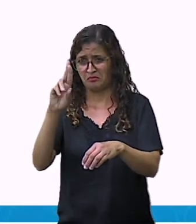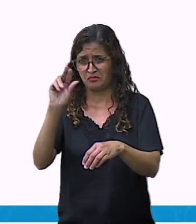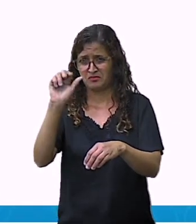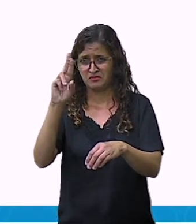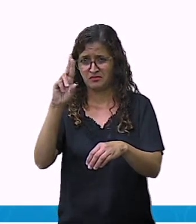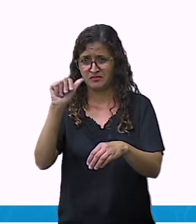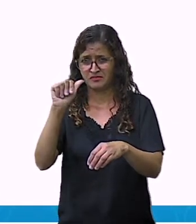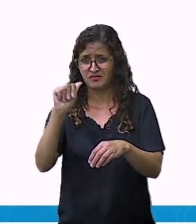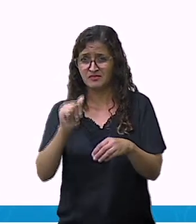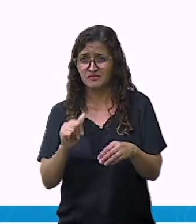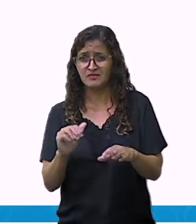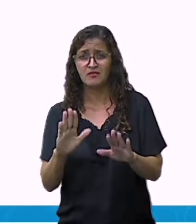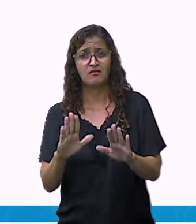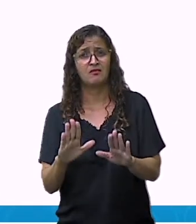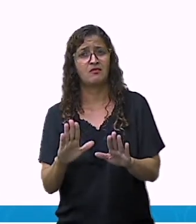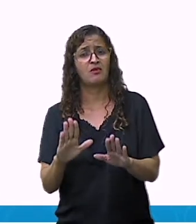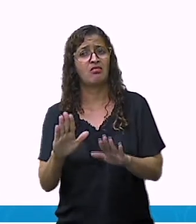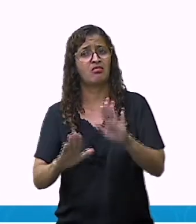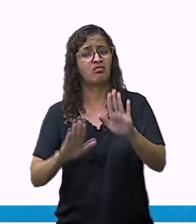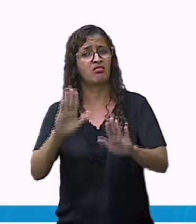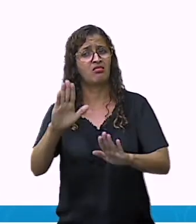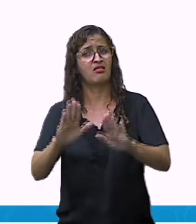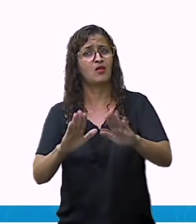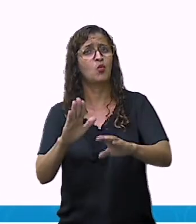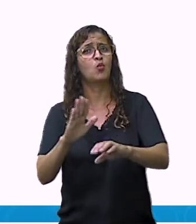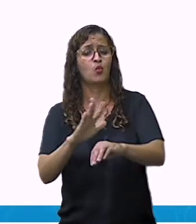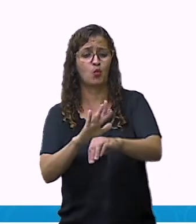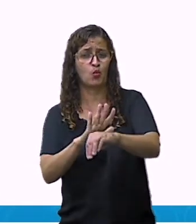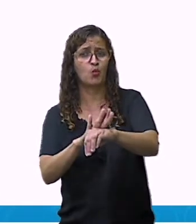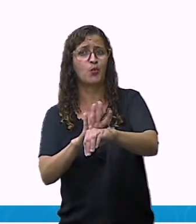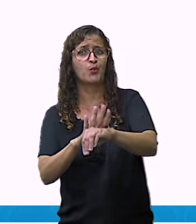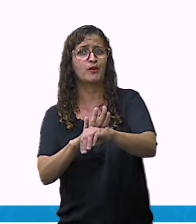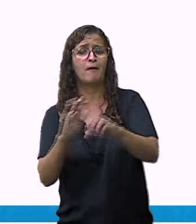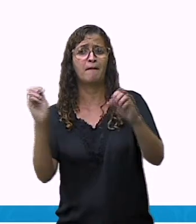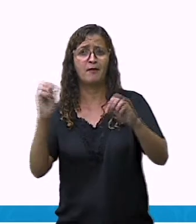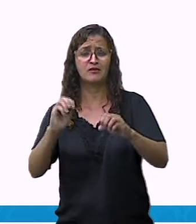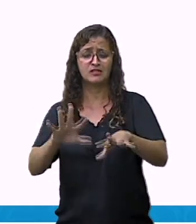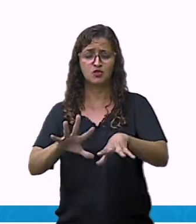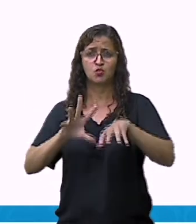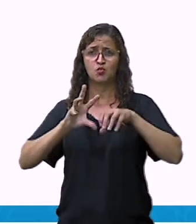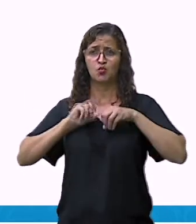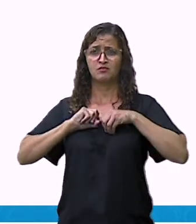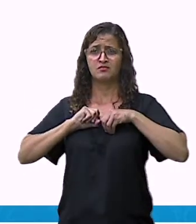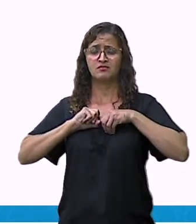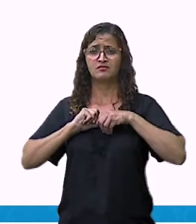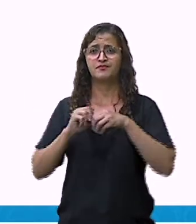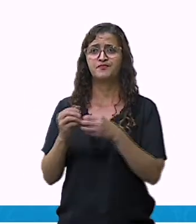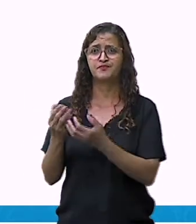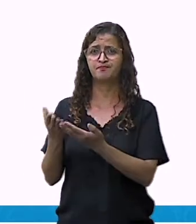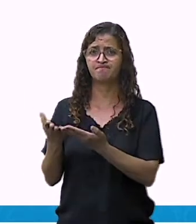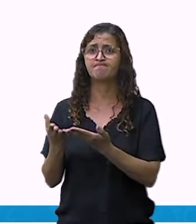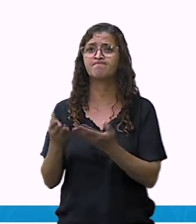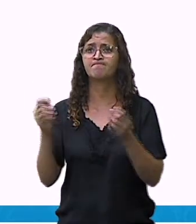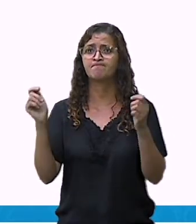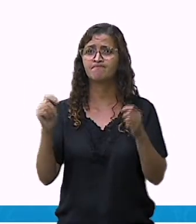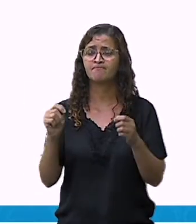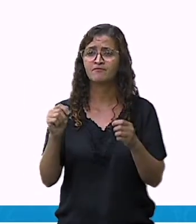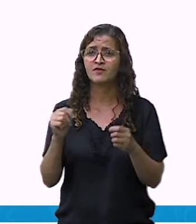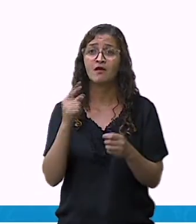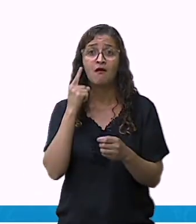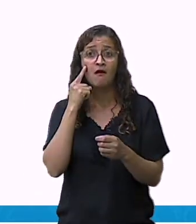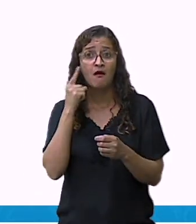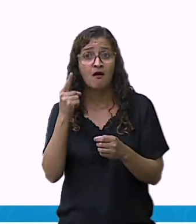alguma doença, porque lá nós temos as bactérias. Da mesma forma, é você